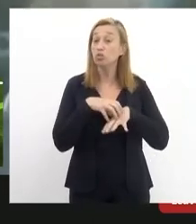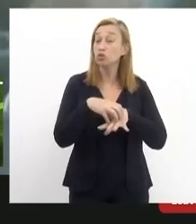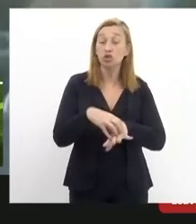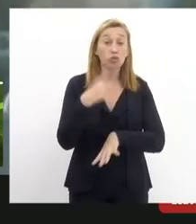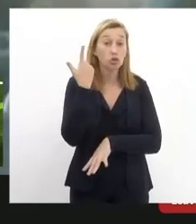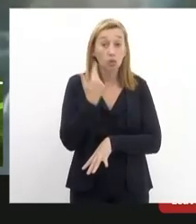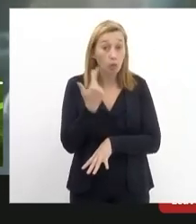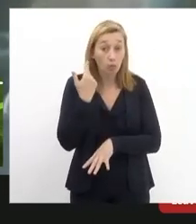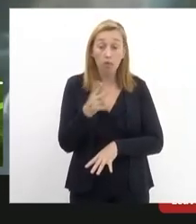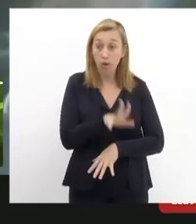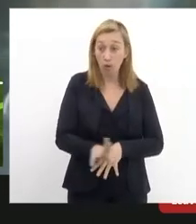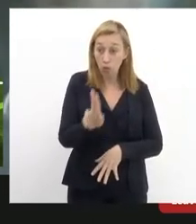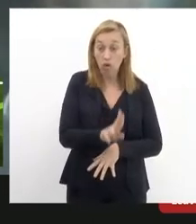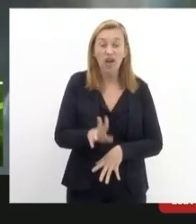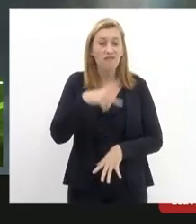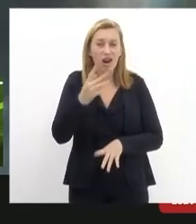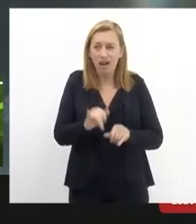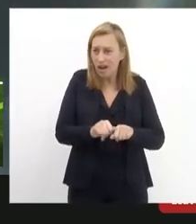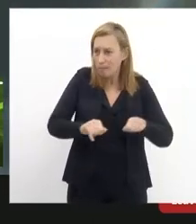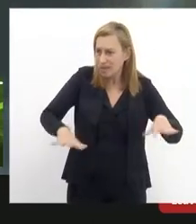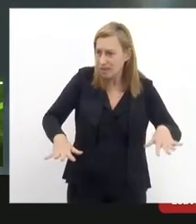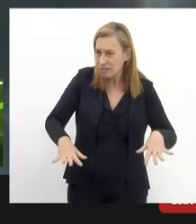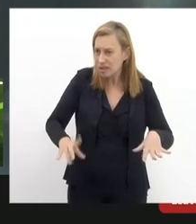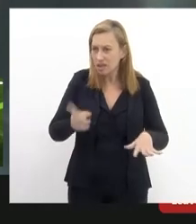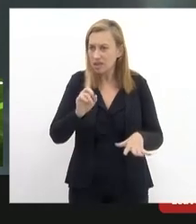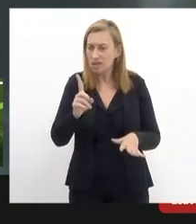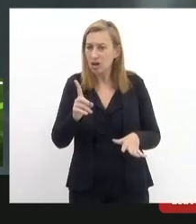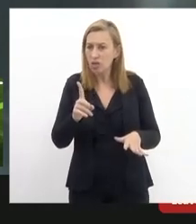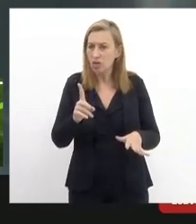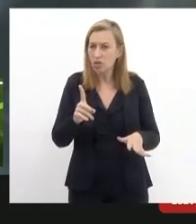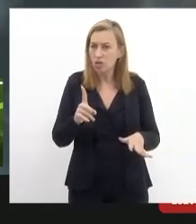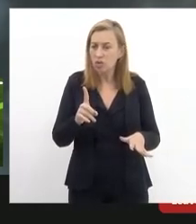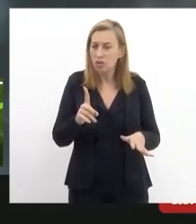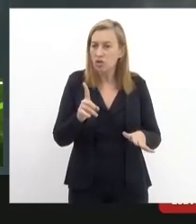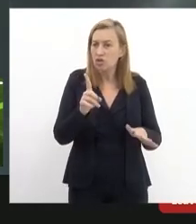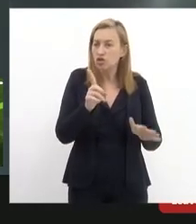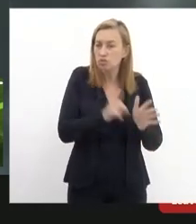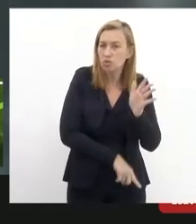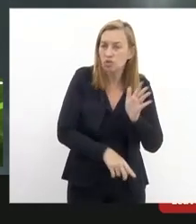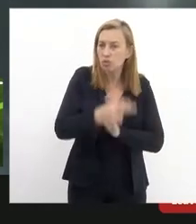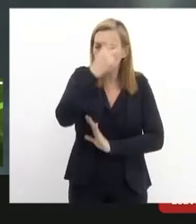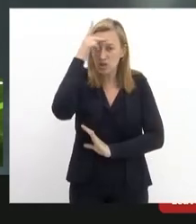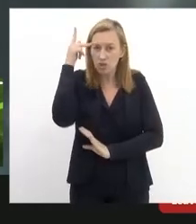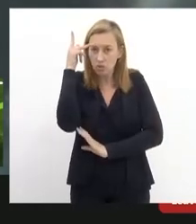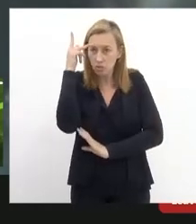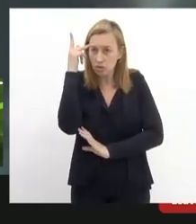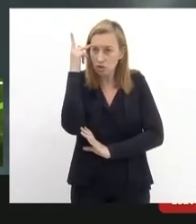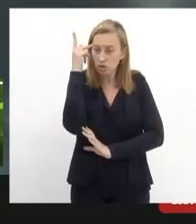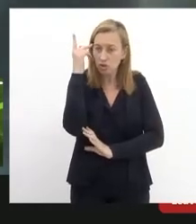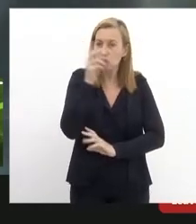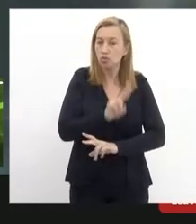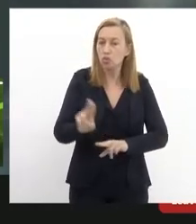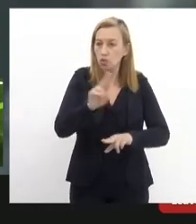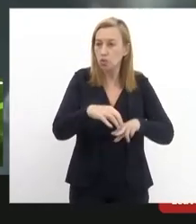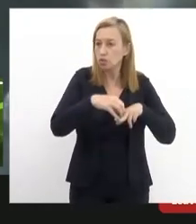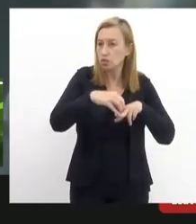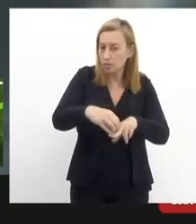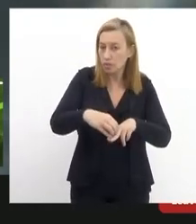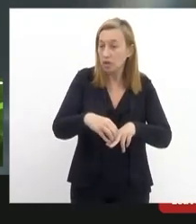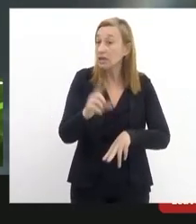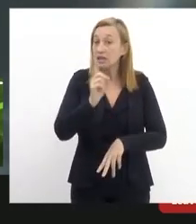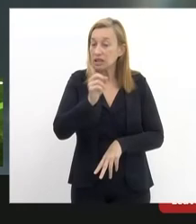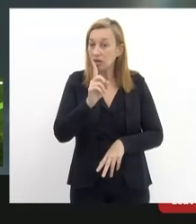verificar e dizer que a pandemia não colocou em casa a comunidade não colocou em casa a comunidade preta